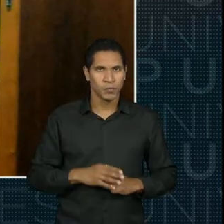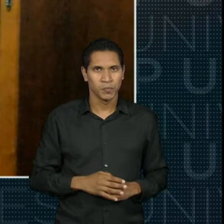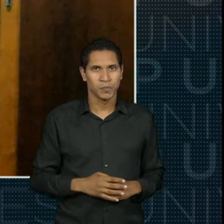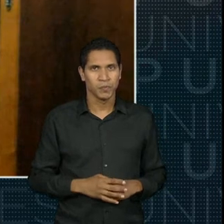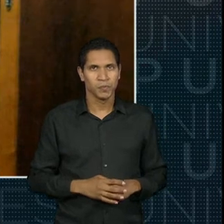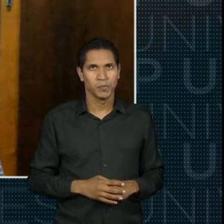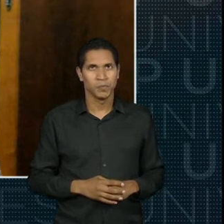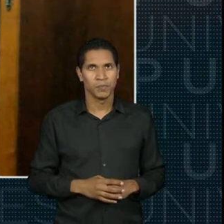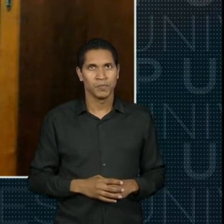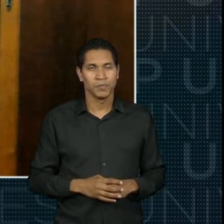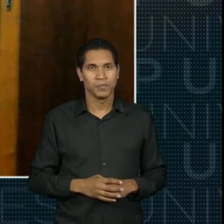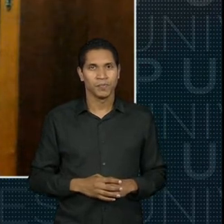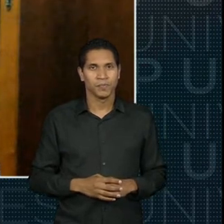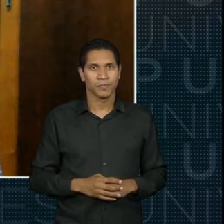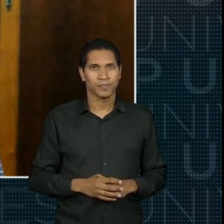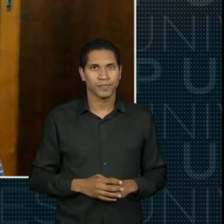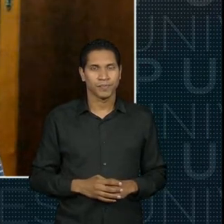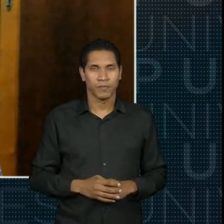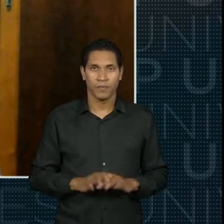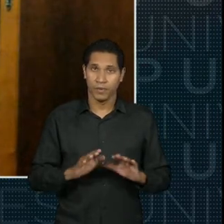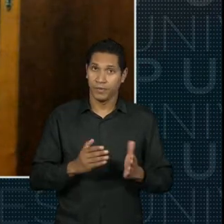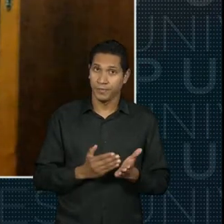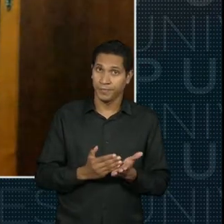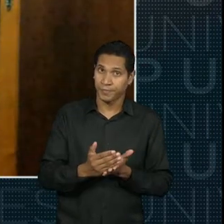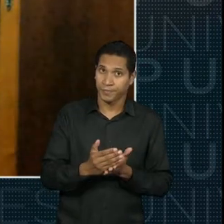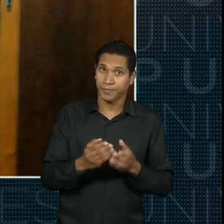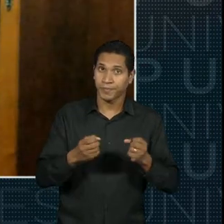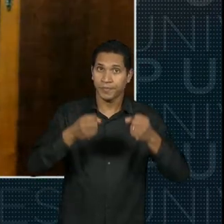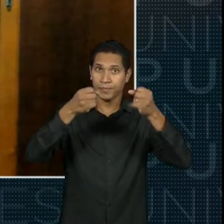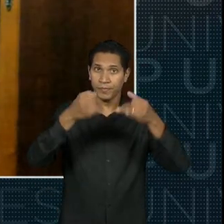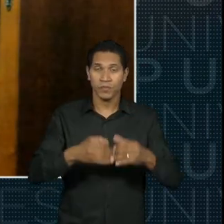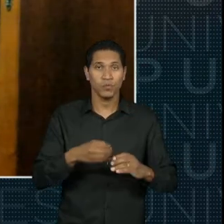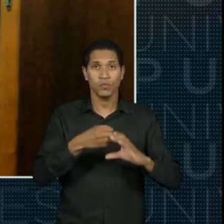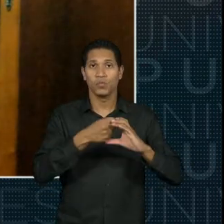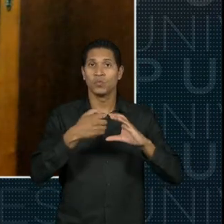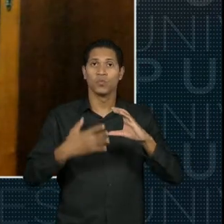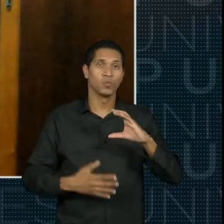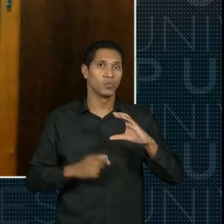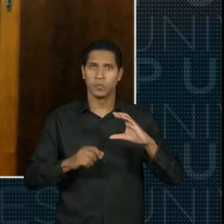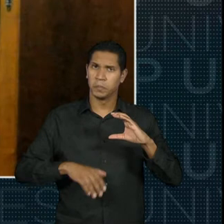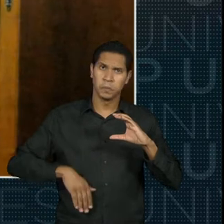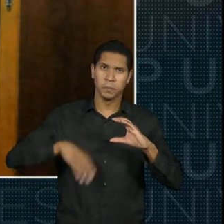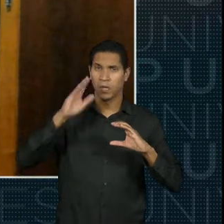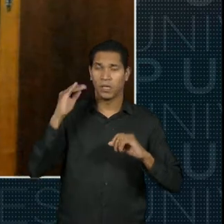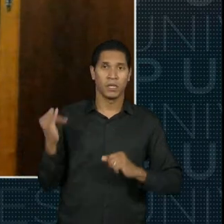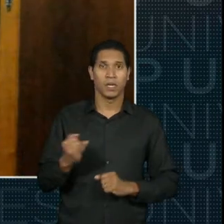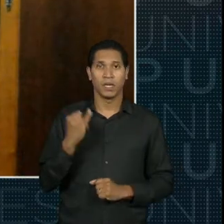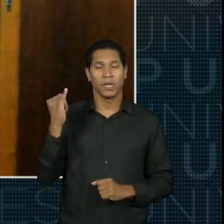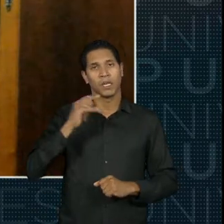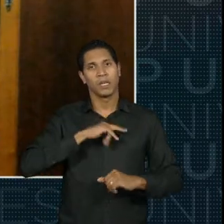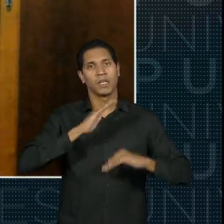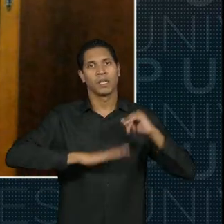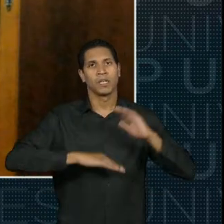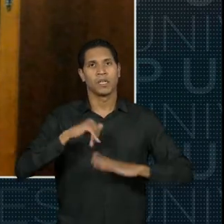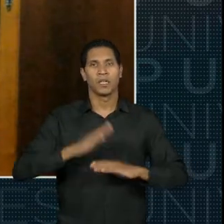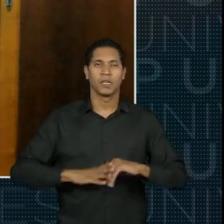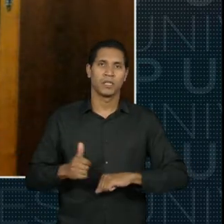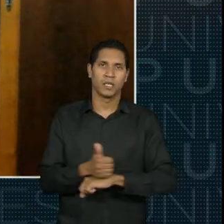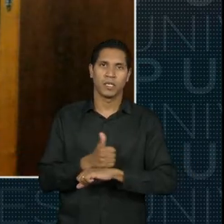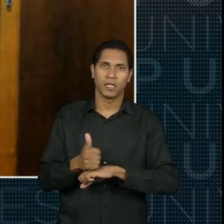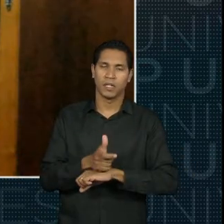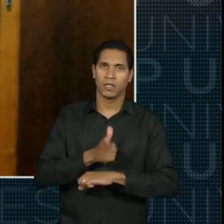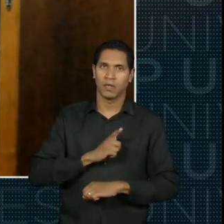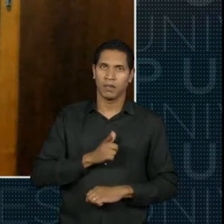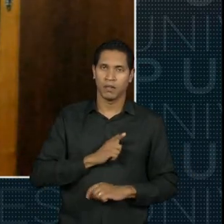Então, eu vou iniciar falando das características mais importantes das atividades práticas profissionais.